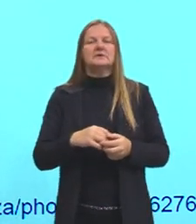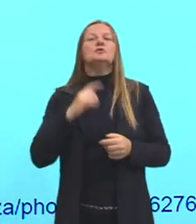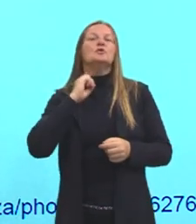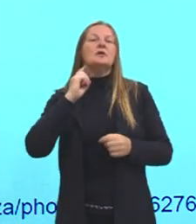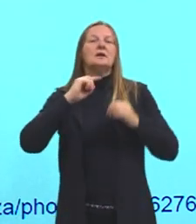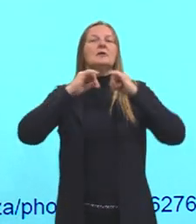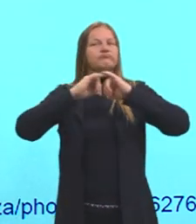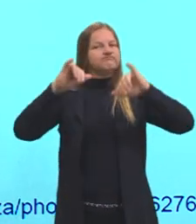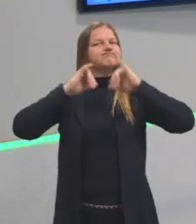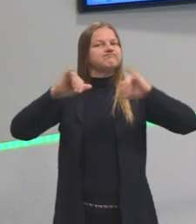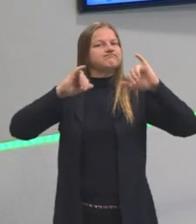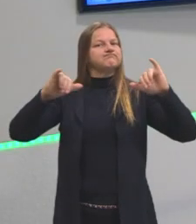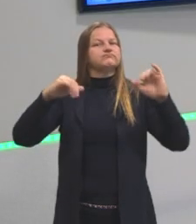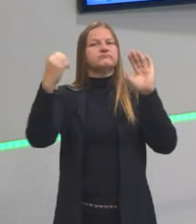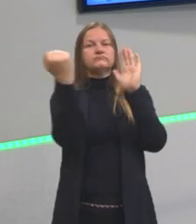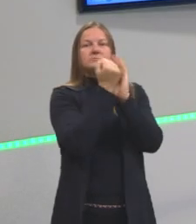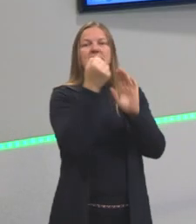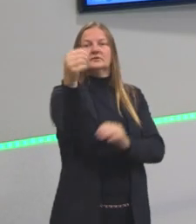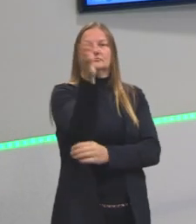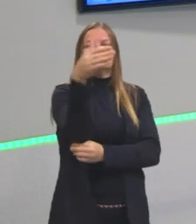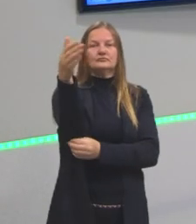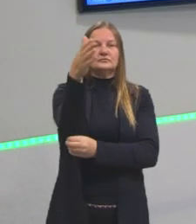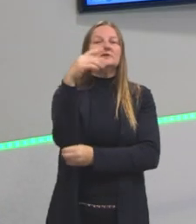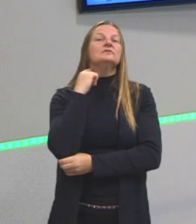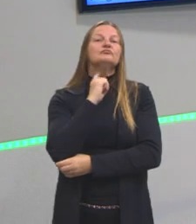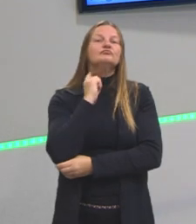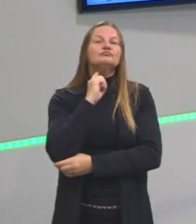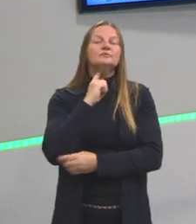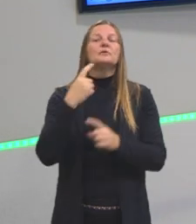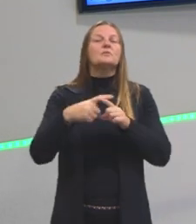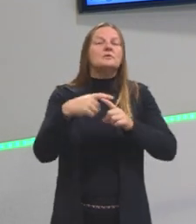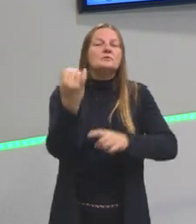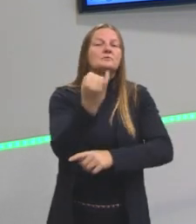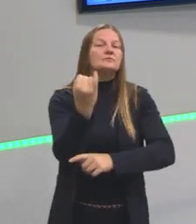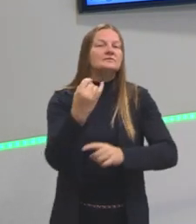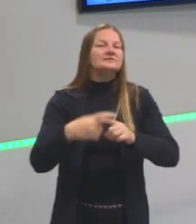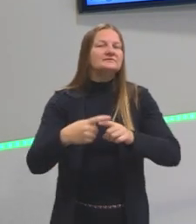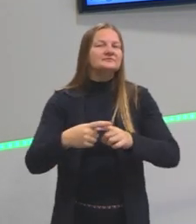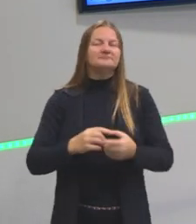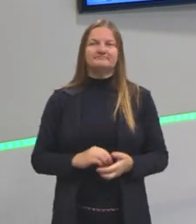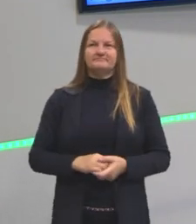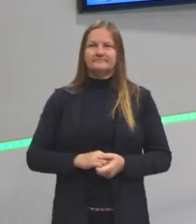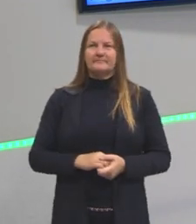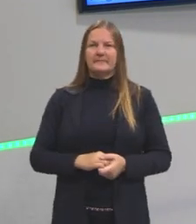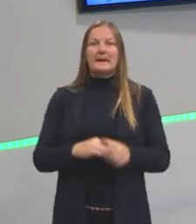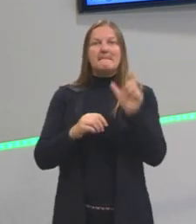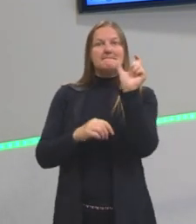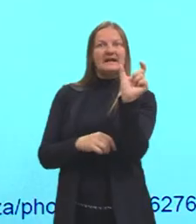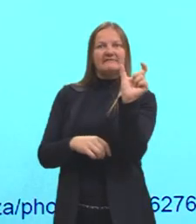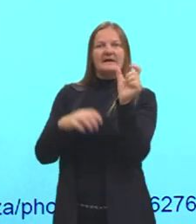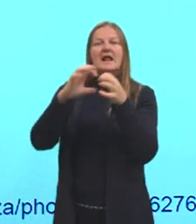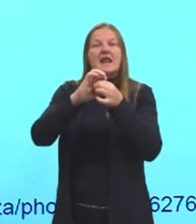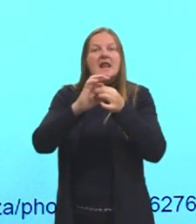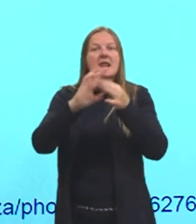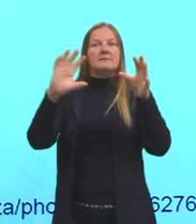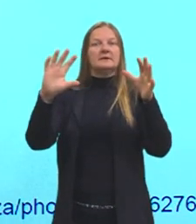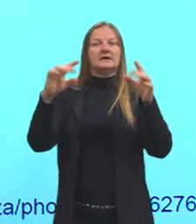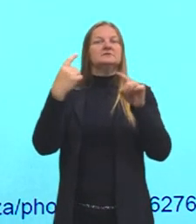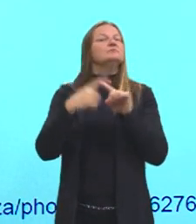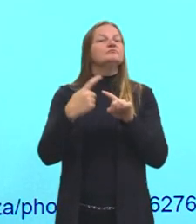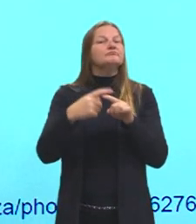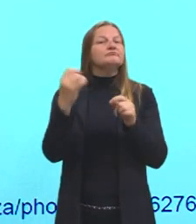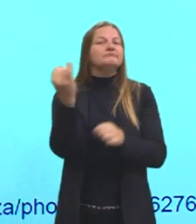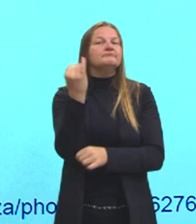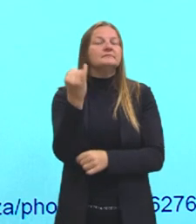Mineira, e está lá na bandeira de Minas Gerais. Por que é importante essa questão aqui, dessa palavra liberdade? Por quê?